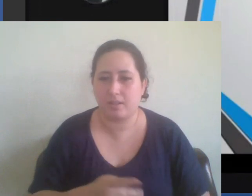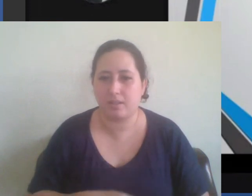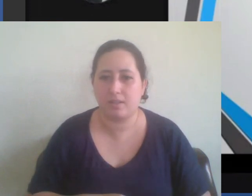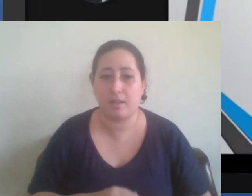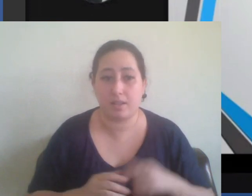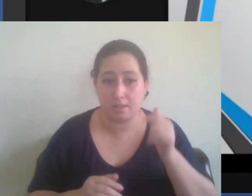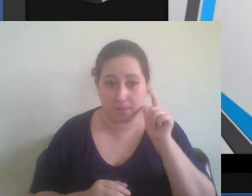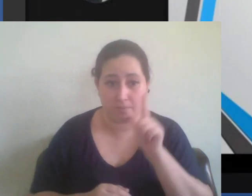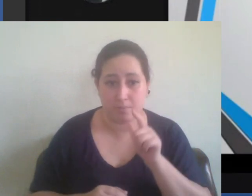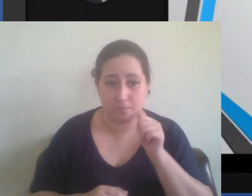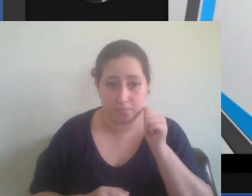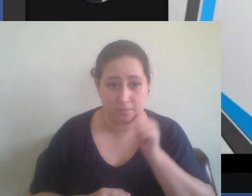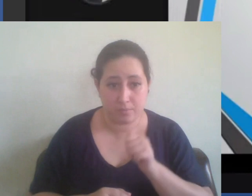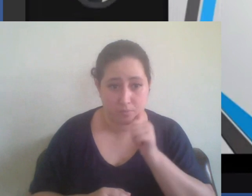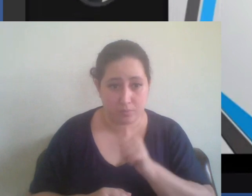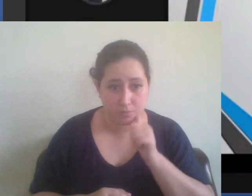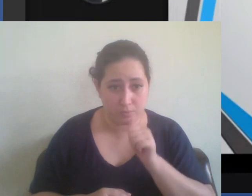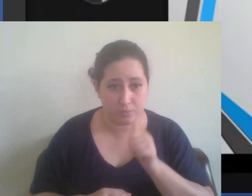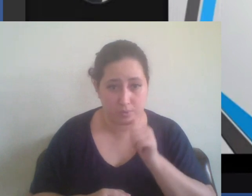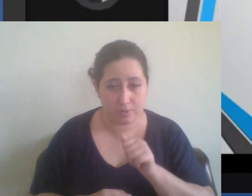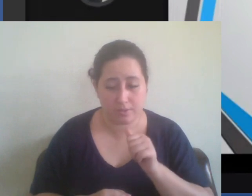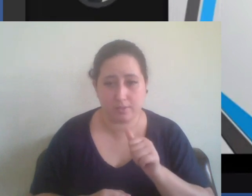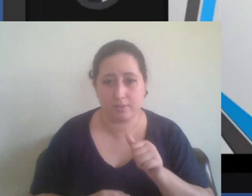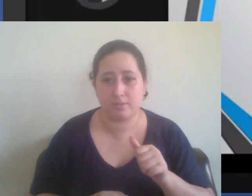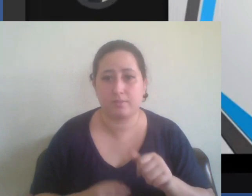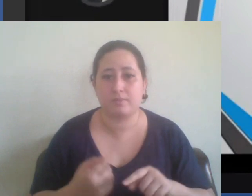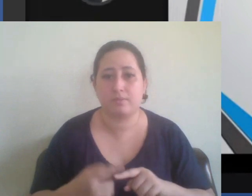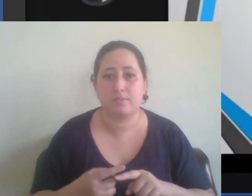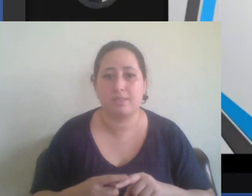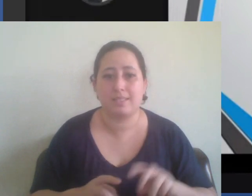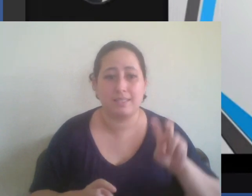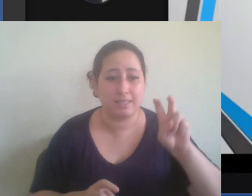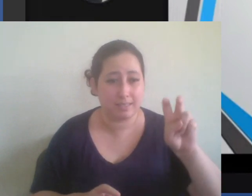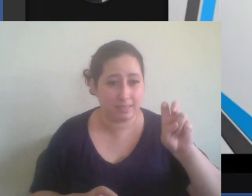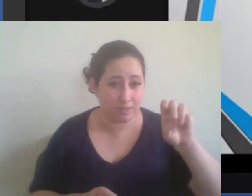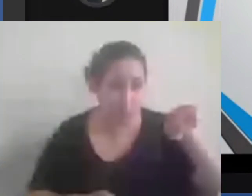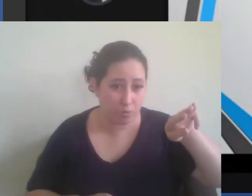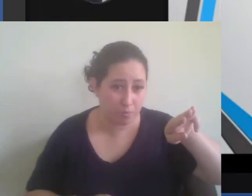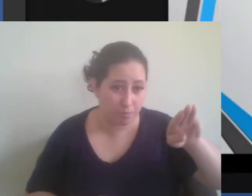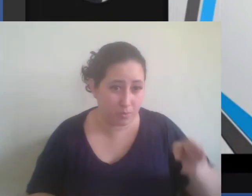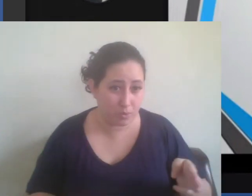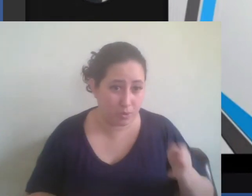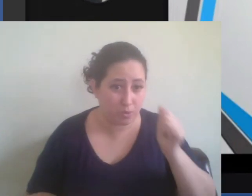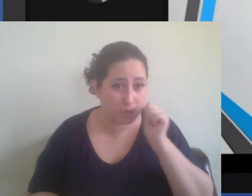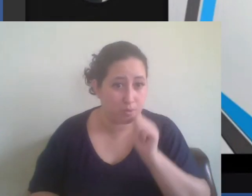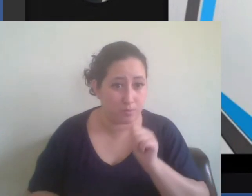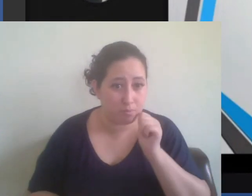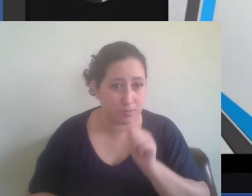mulheres onde 5 milhões de mulheres foram